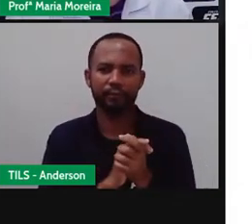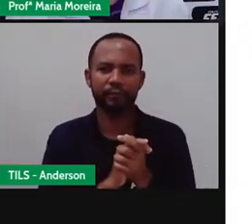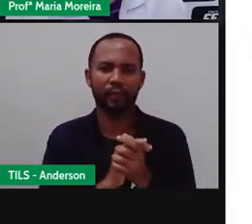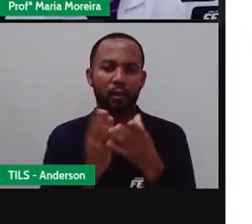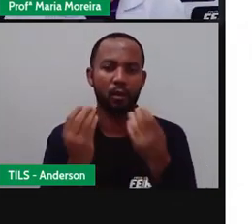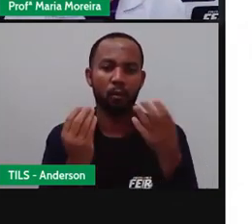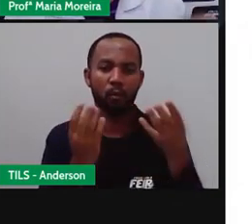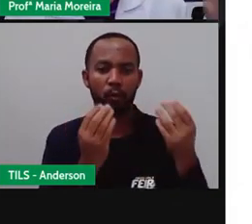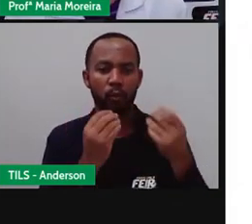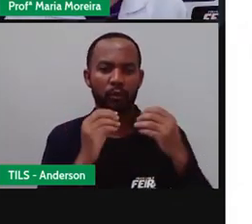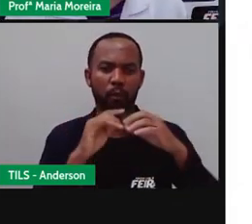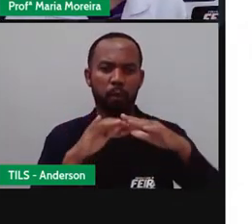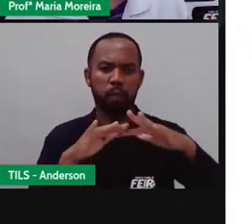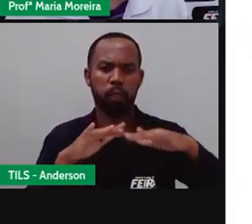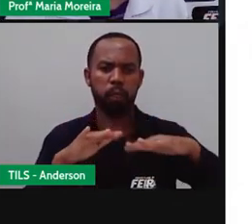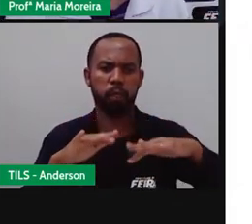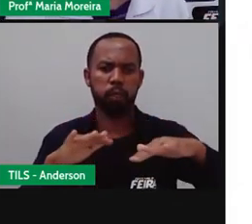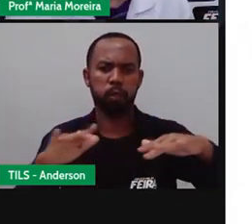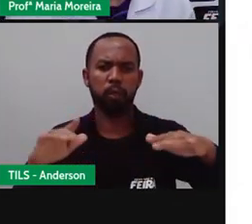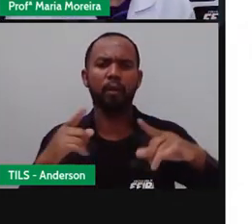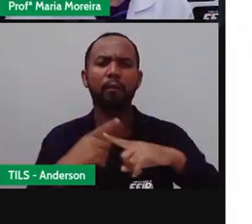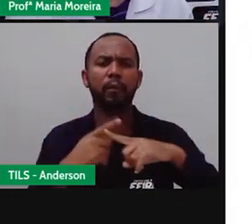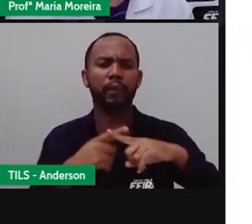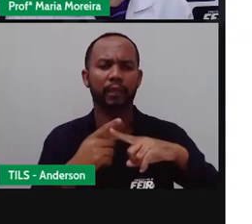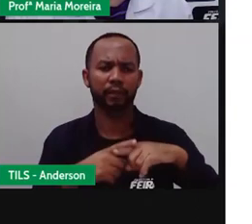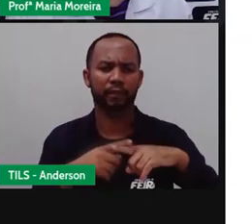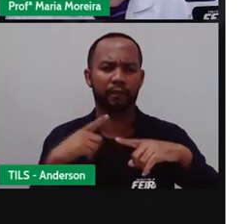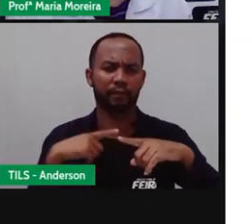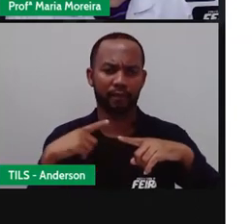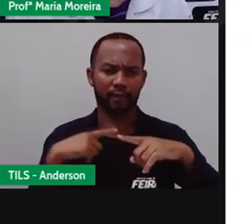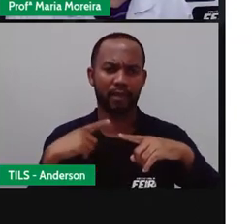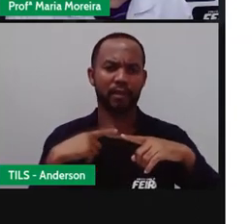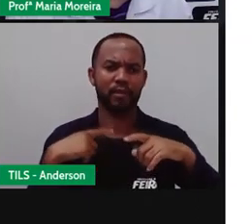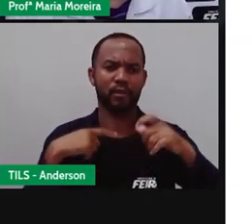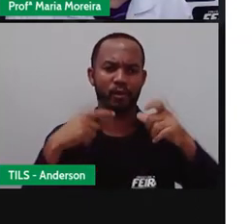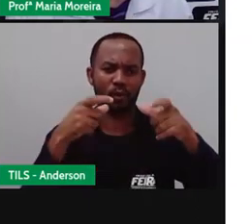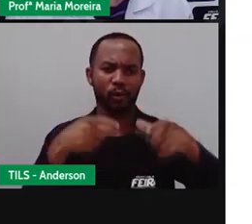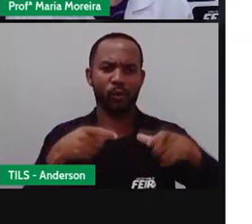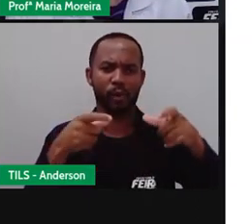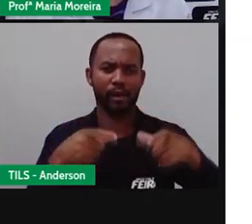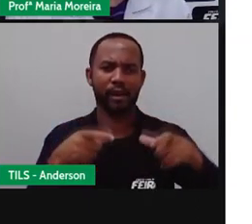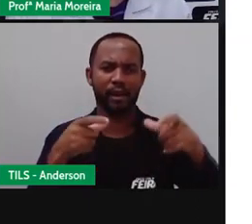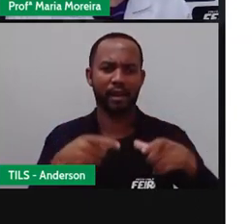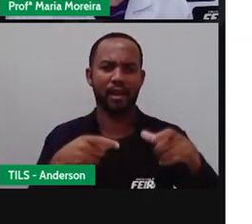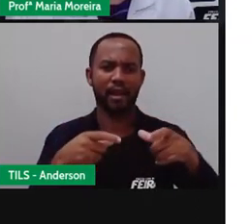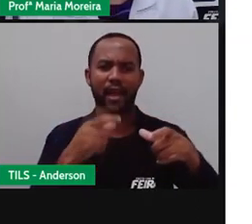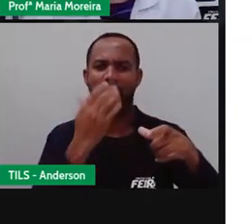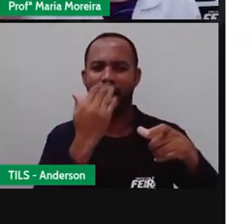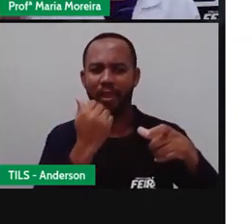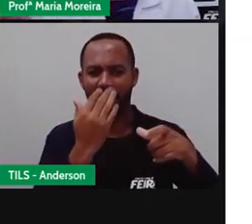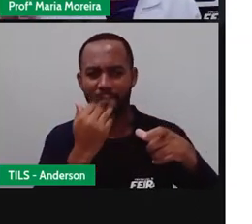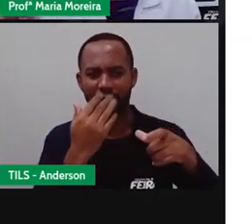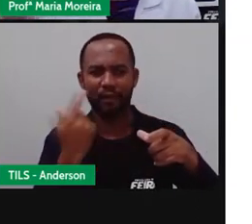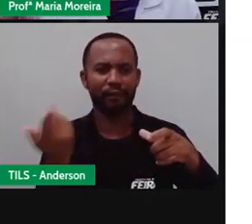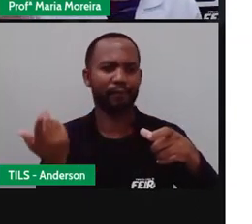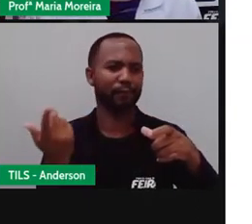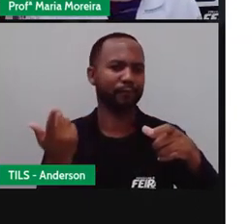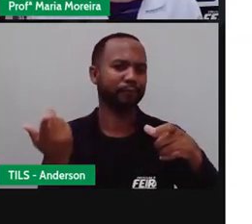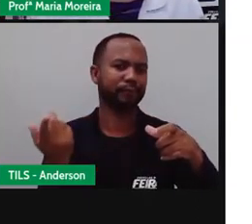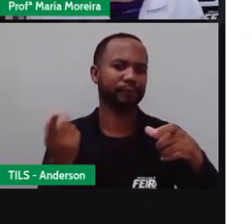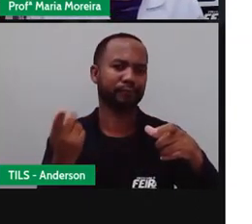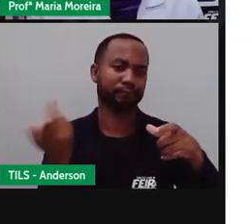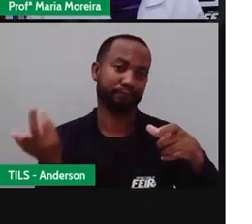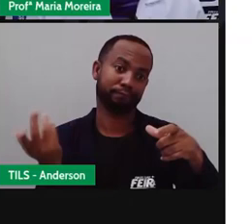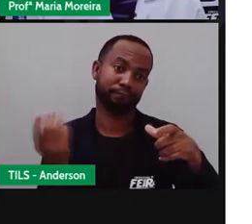multiplicando, aumentando a quantidade deles, é porque obviamente eles estão achando o quê? Alimento, água e